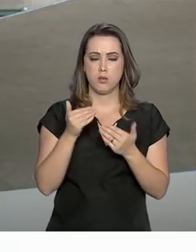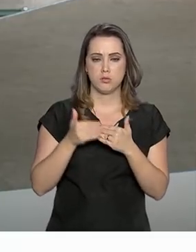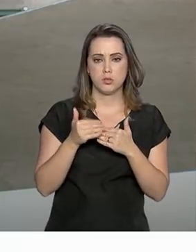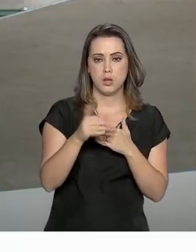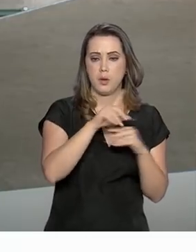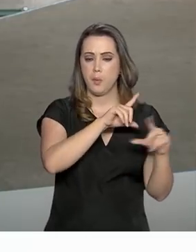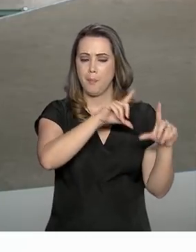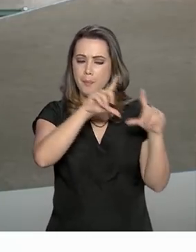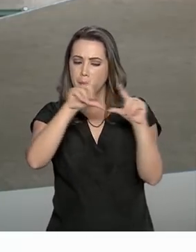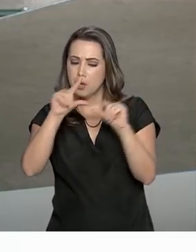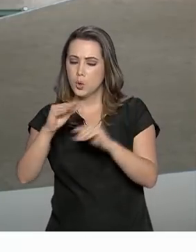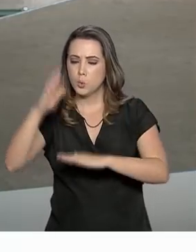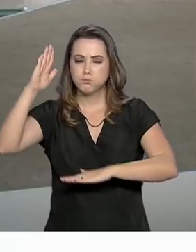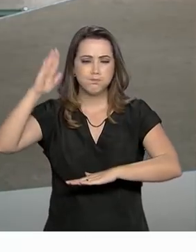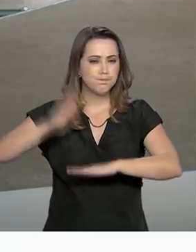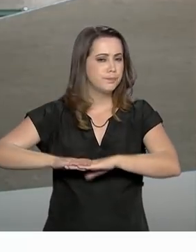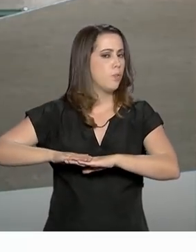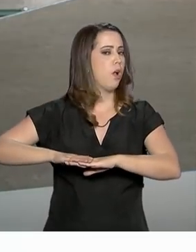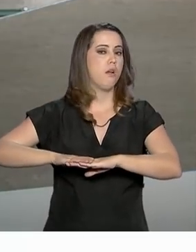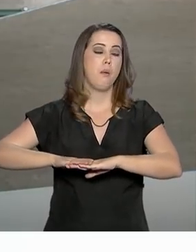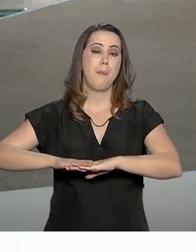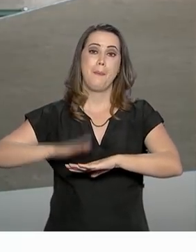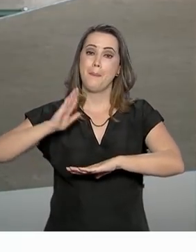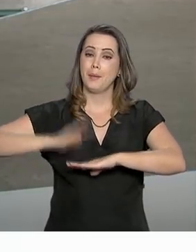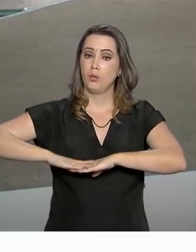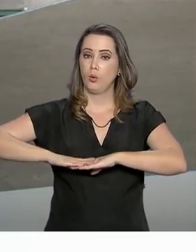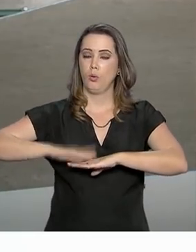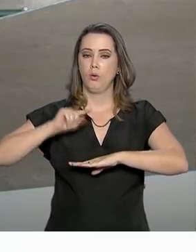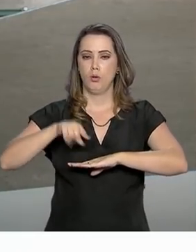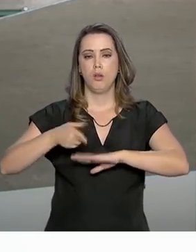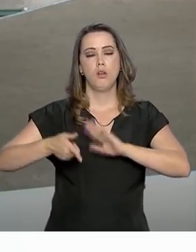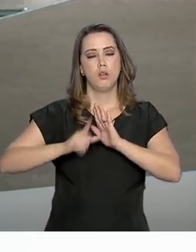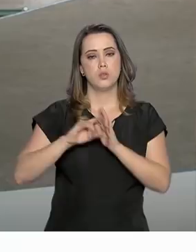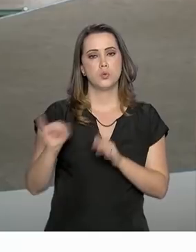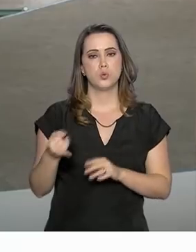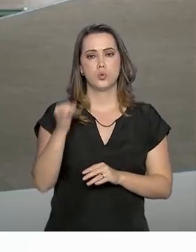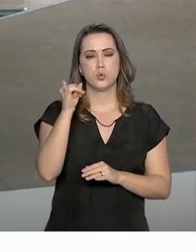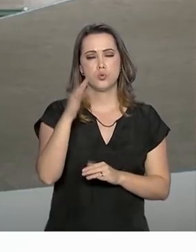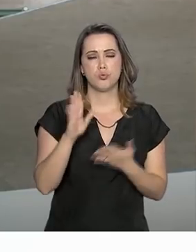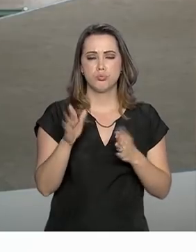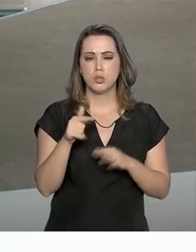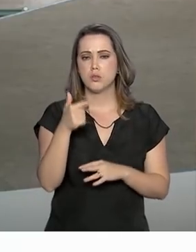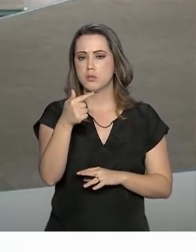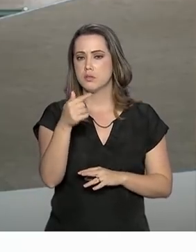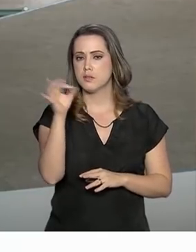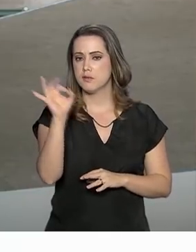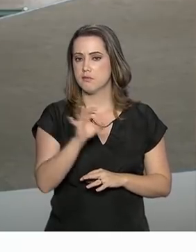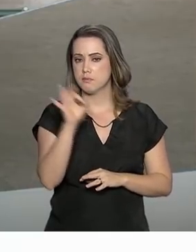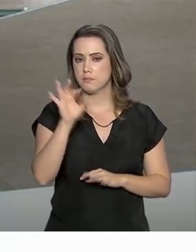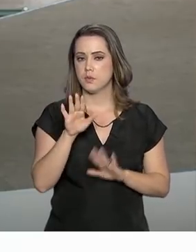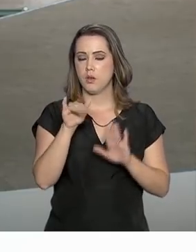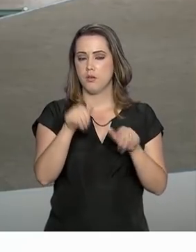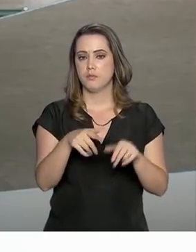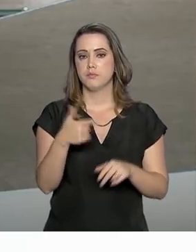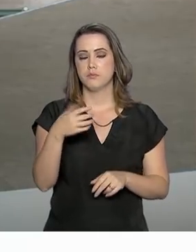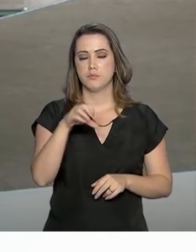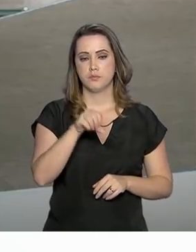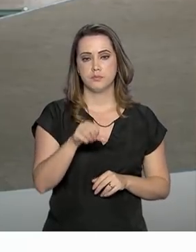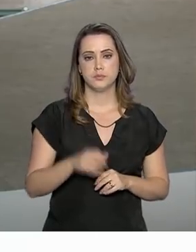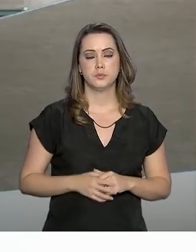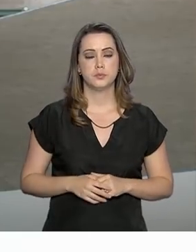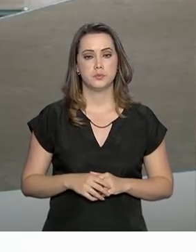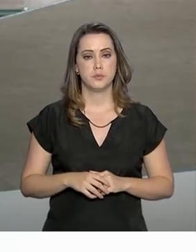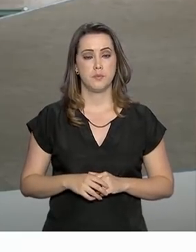o menor da história. Antes, a expectativa era de que os juros fossem de 7% no fim de 2019.